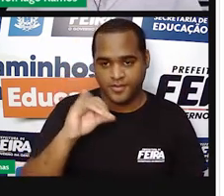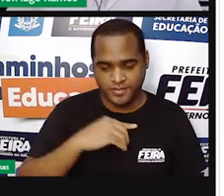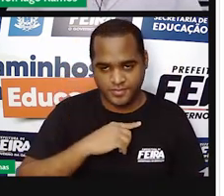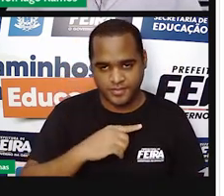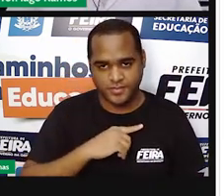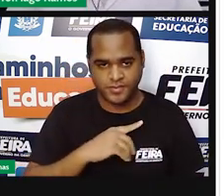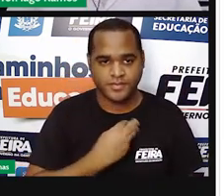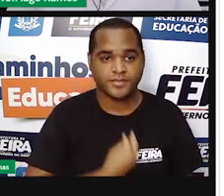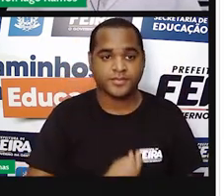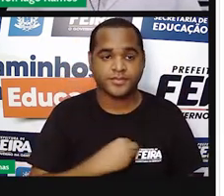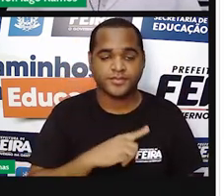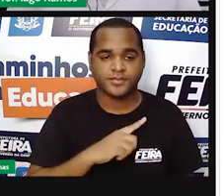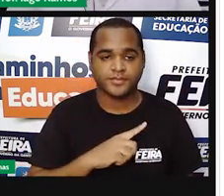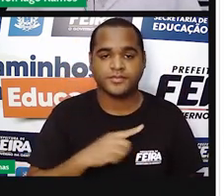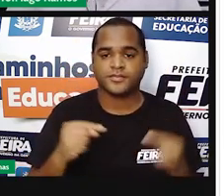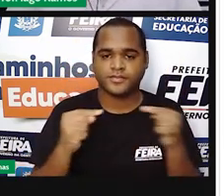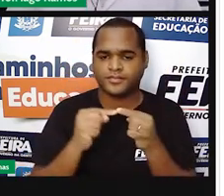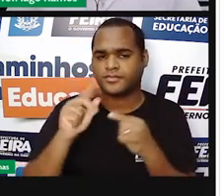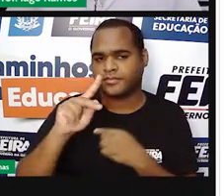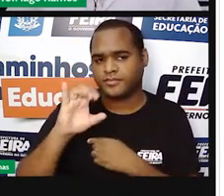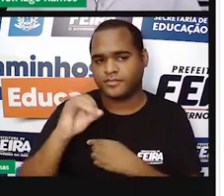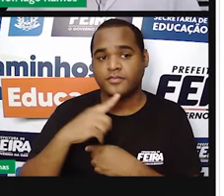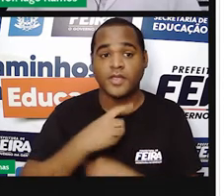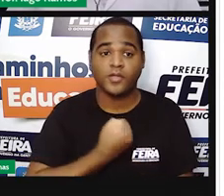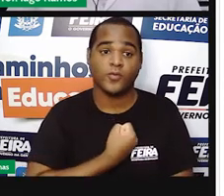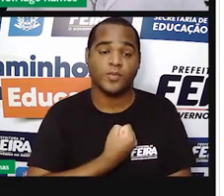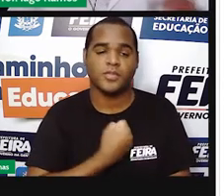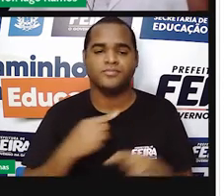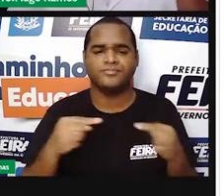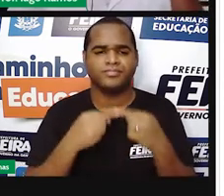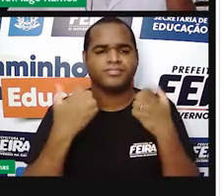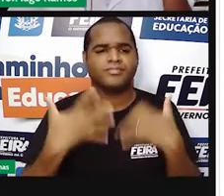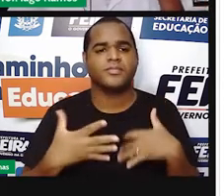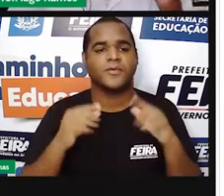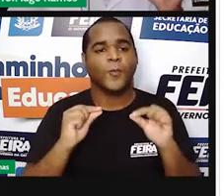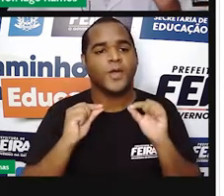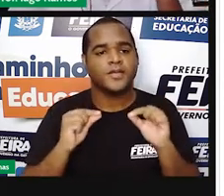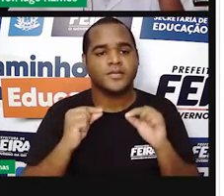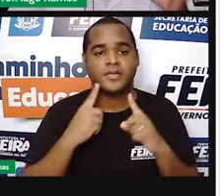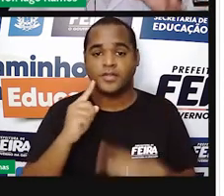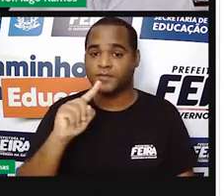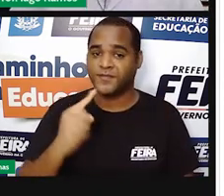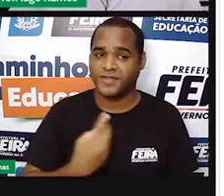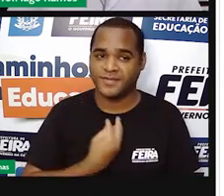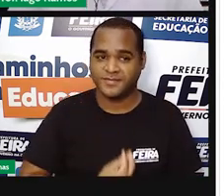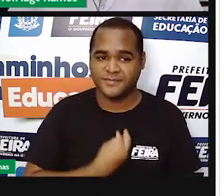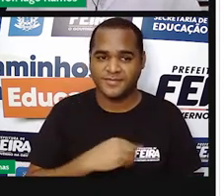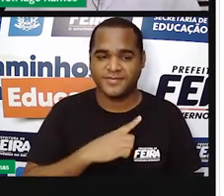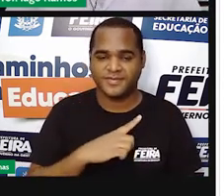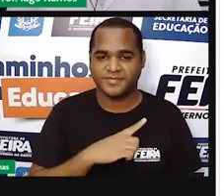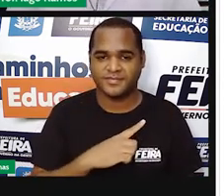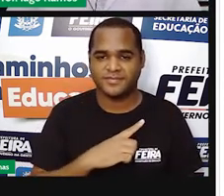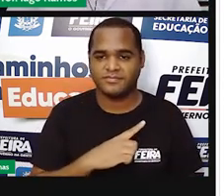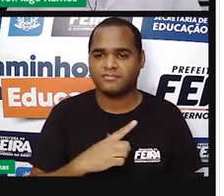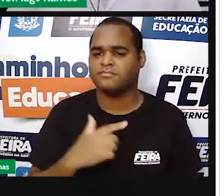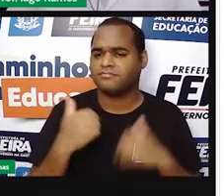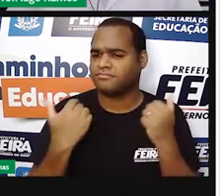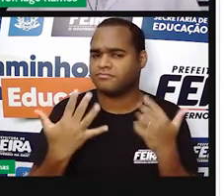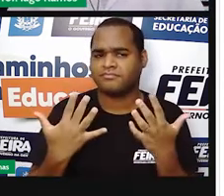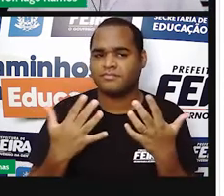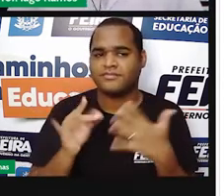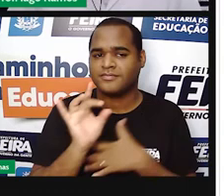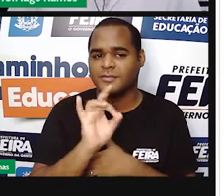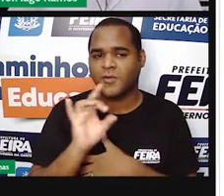esse número pi é um número que tem vírgula que tem vírgula só